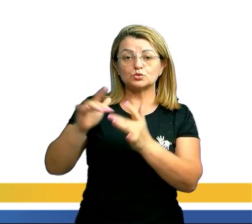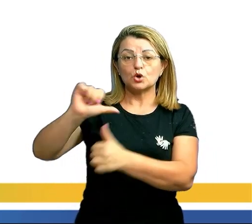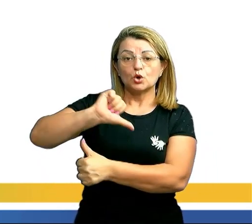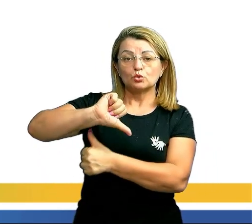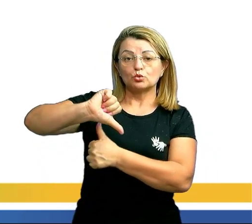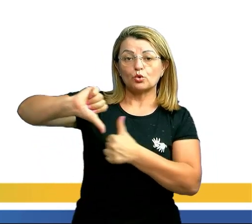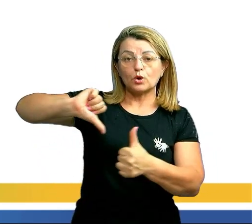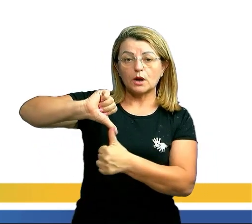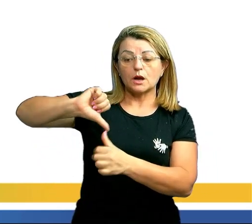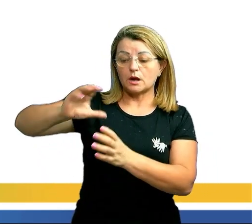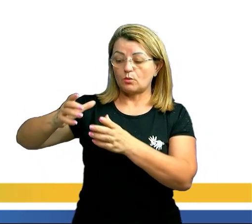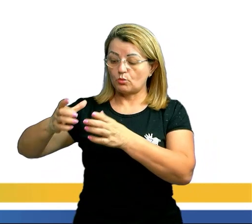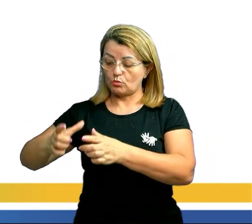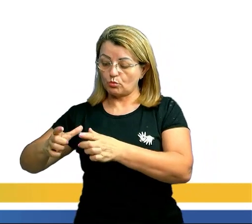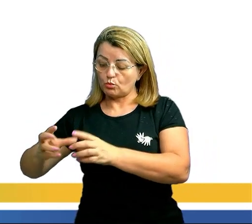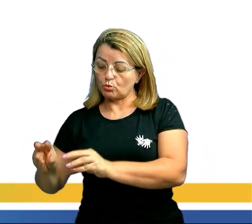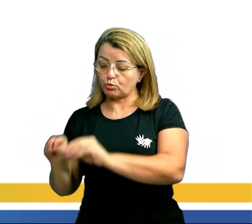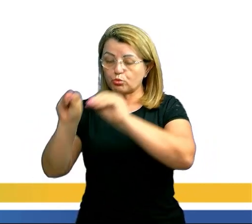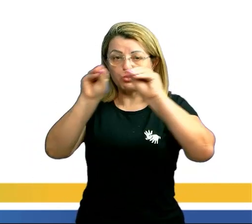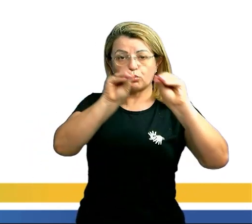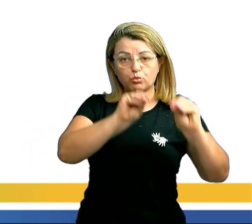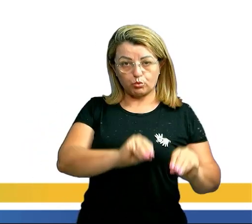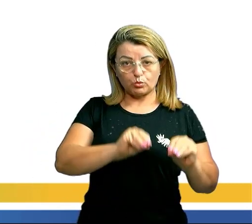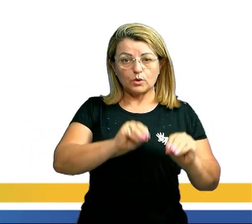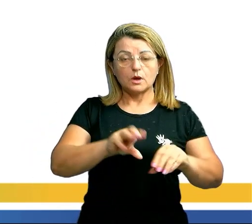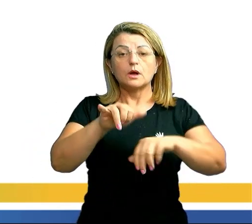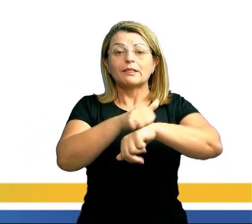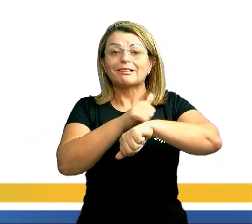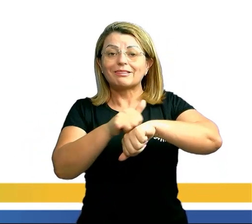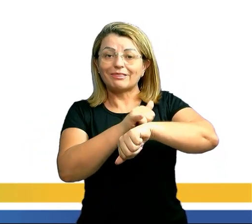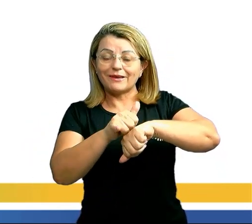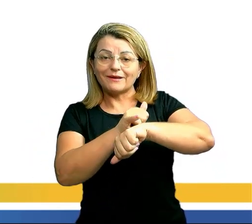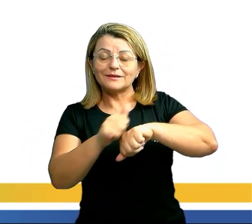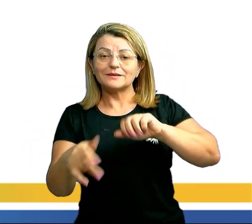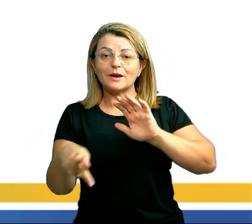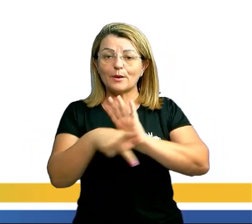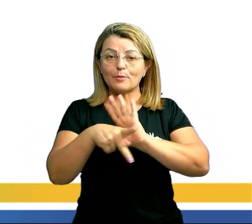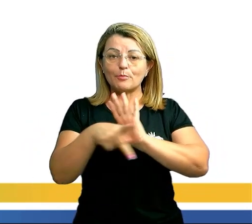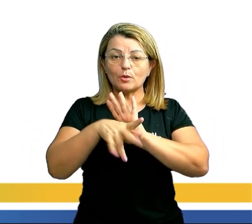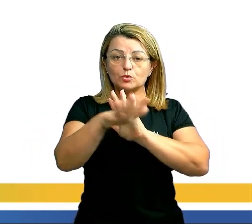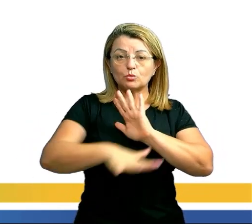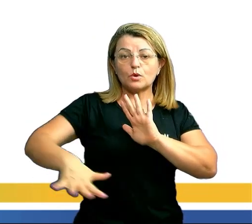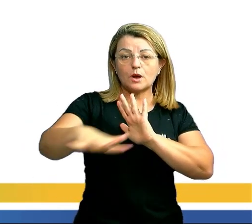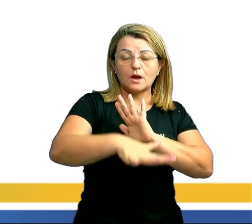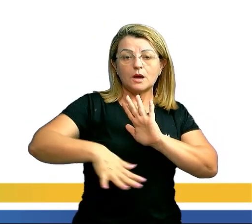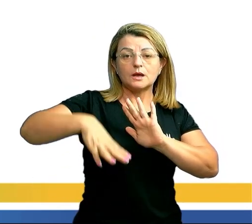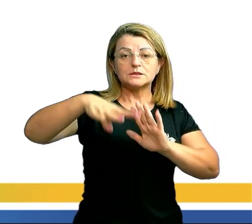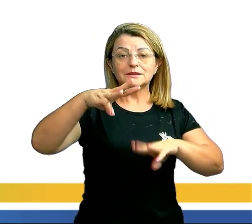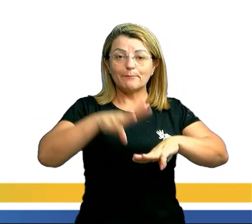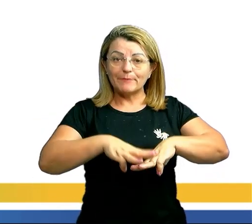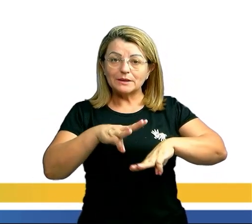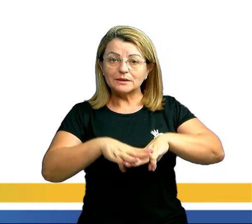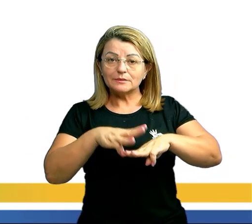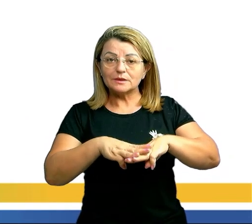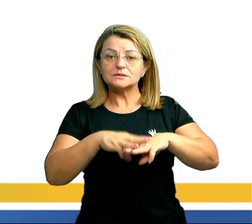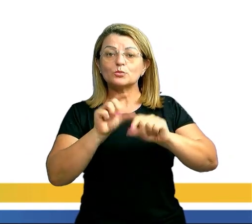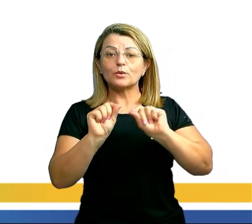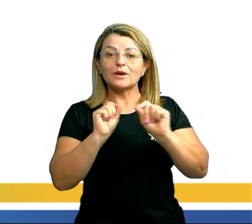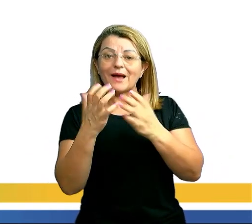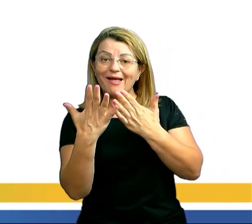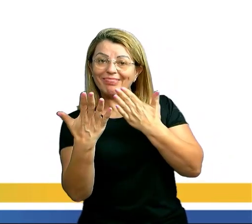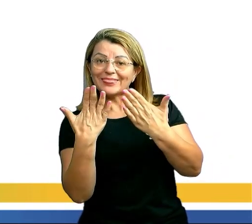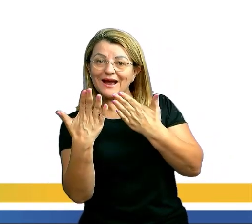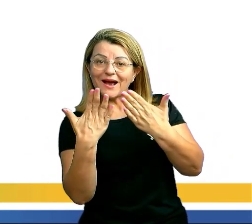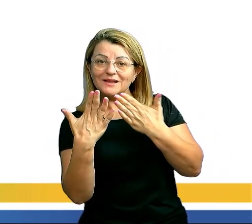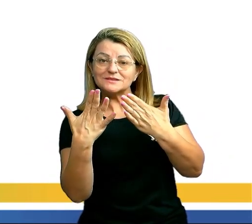elementos de lugar. Essas técnicas fazem parte de um campo da matemática chamado análise combinatória,